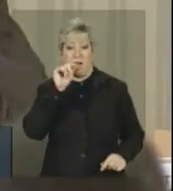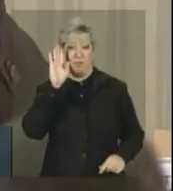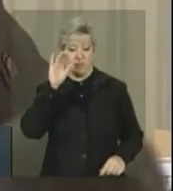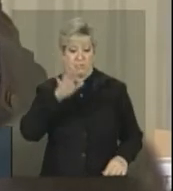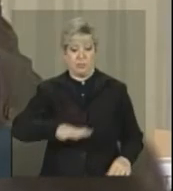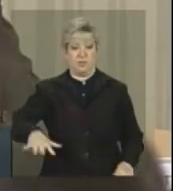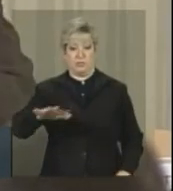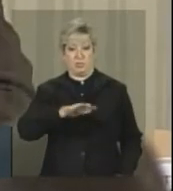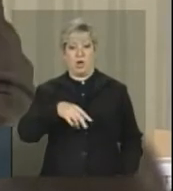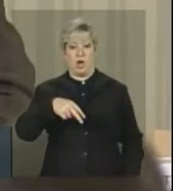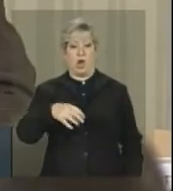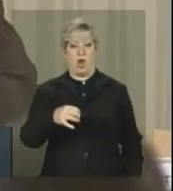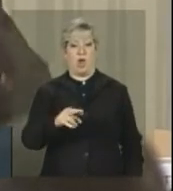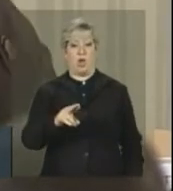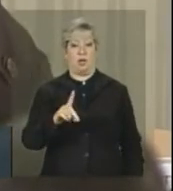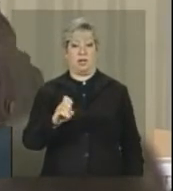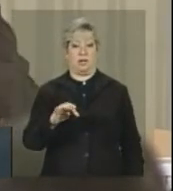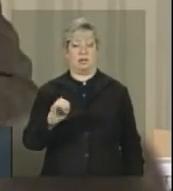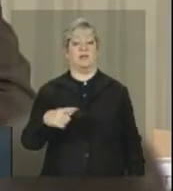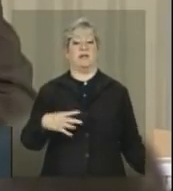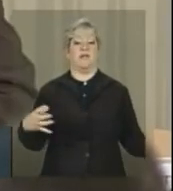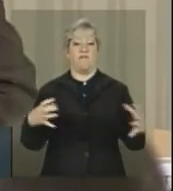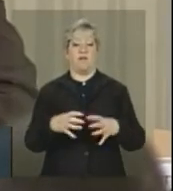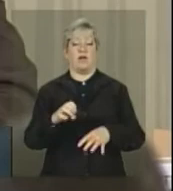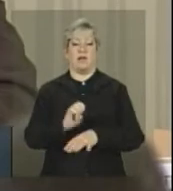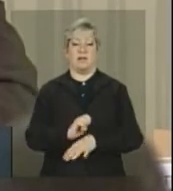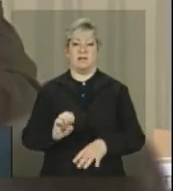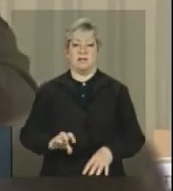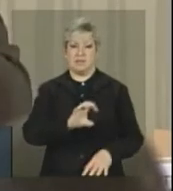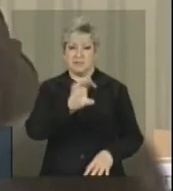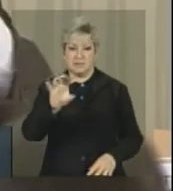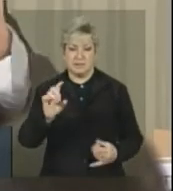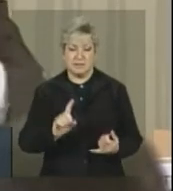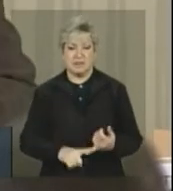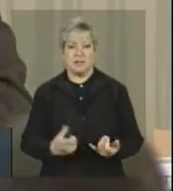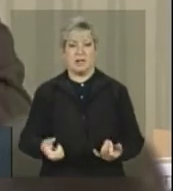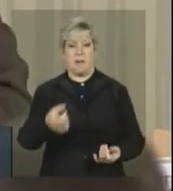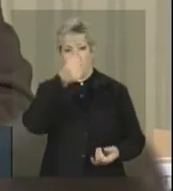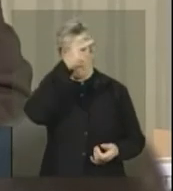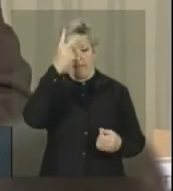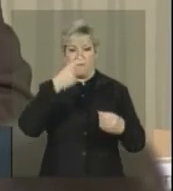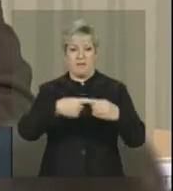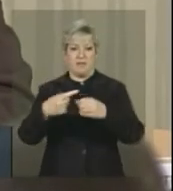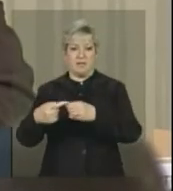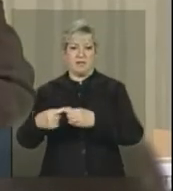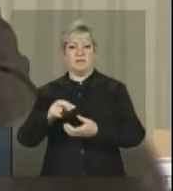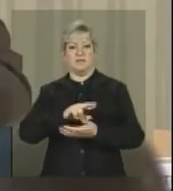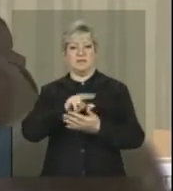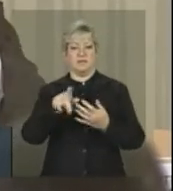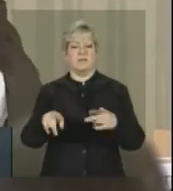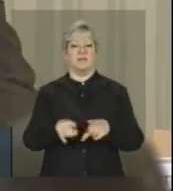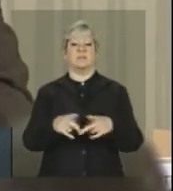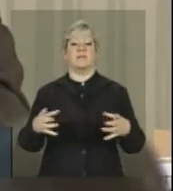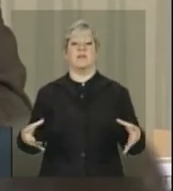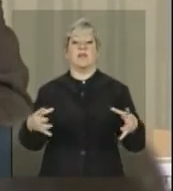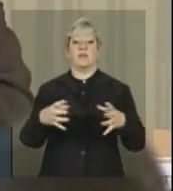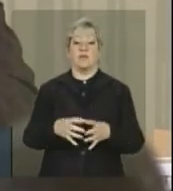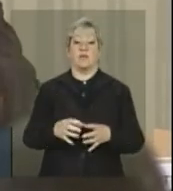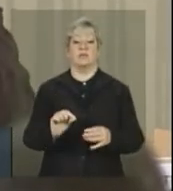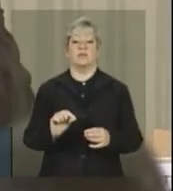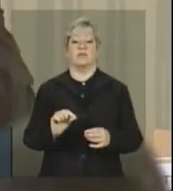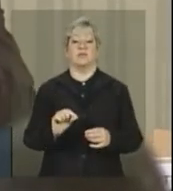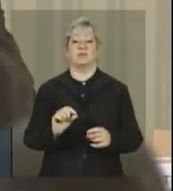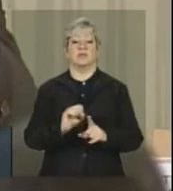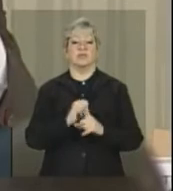Nordeste. Então, o envolvimento dos estados, o envolvimento das prefeituras, com vários consórcios de prefeituras, e o envolvimento da sociedade